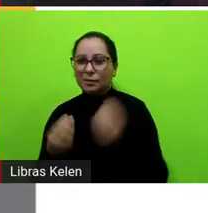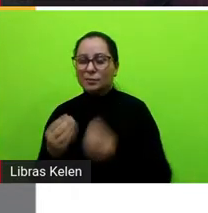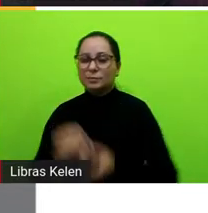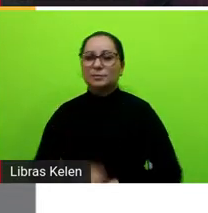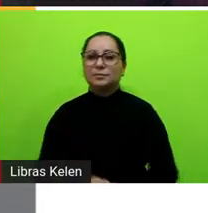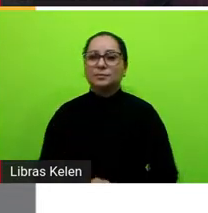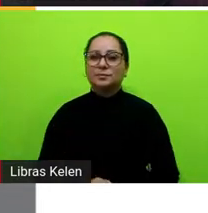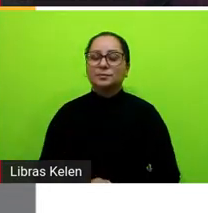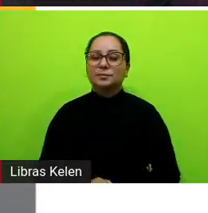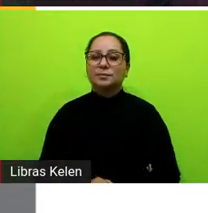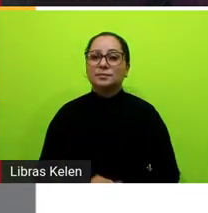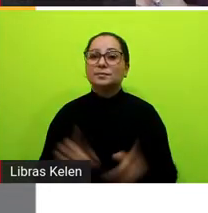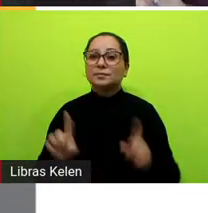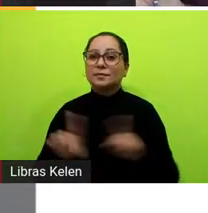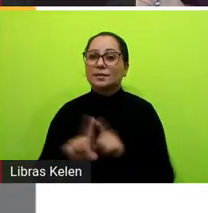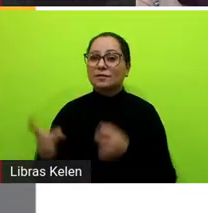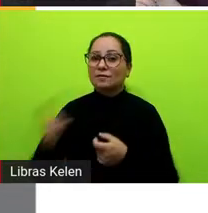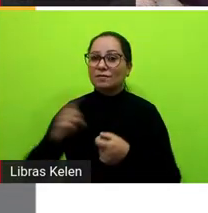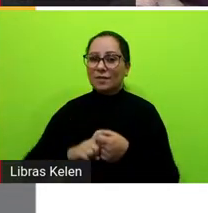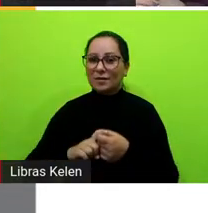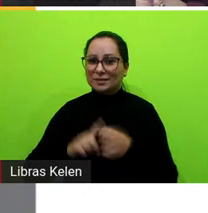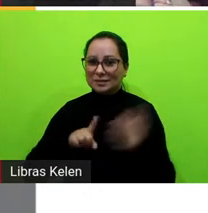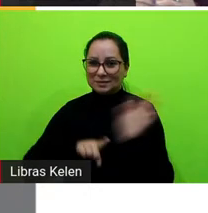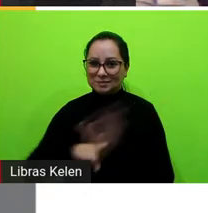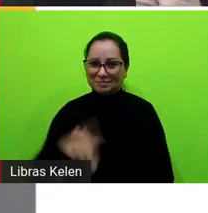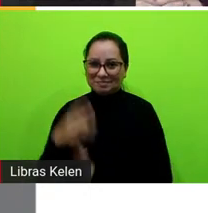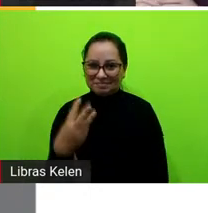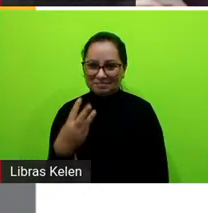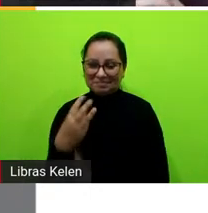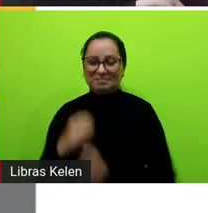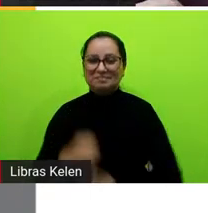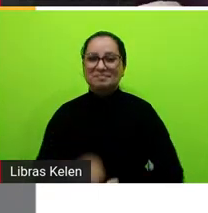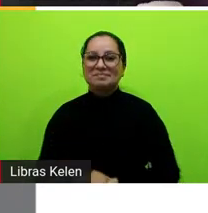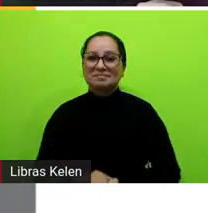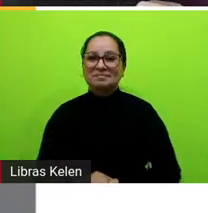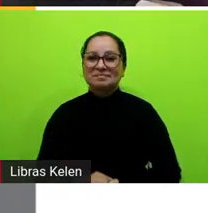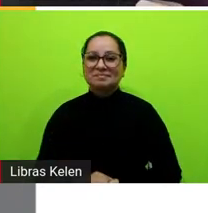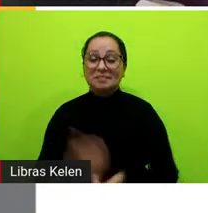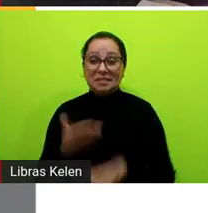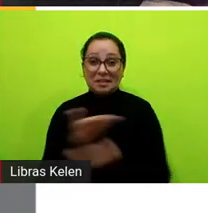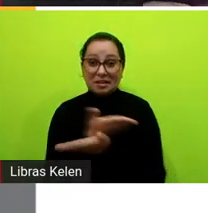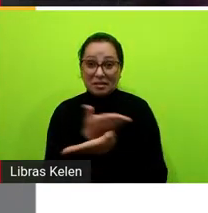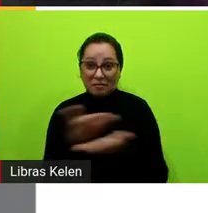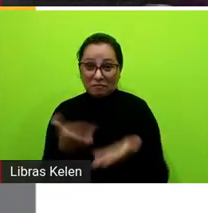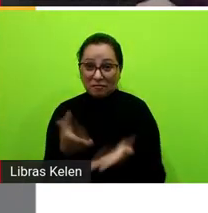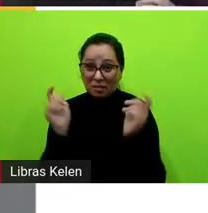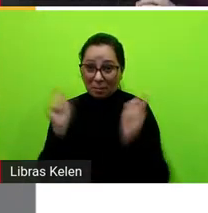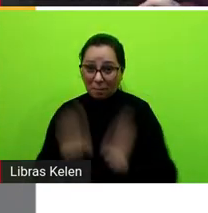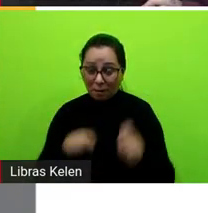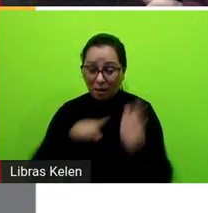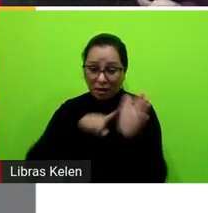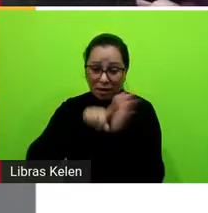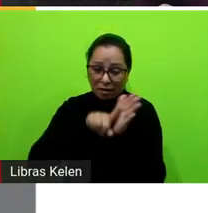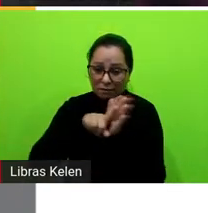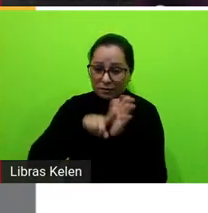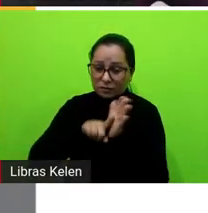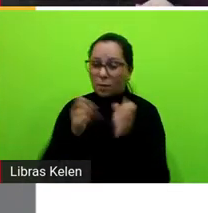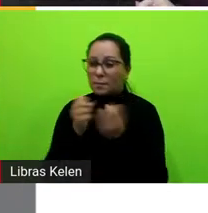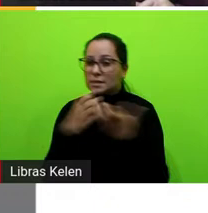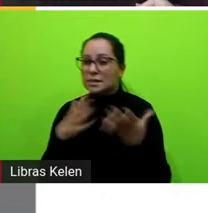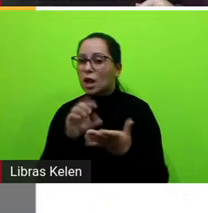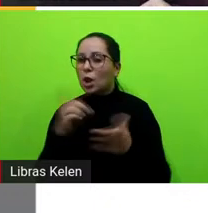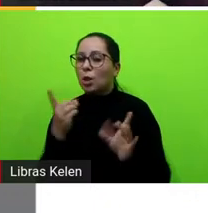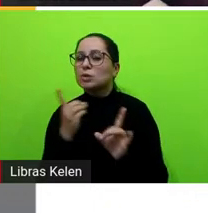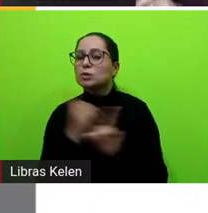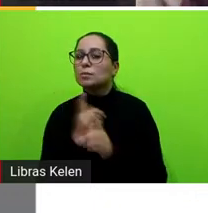Fernanda voltamos aí para a pergunta número 3 a número 3 se você fosse investigar um mistério ou um enigma qual seria